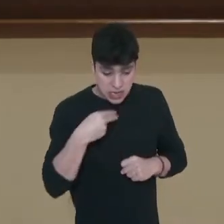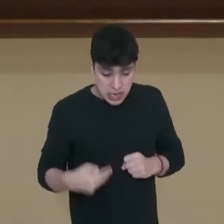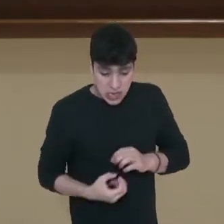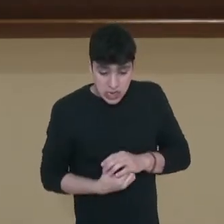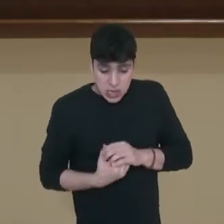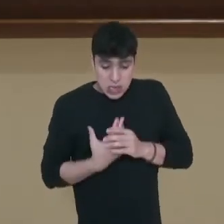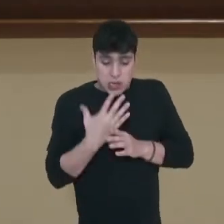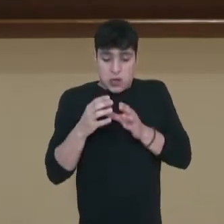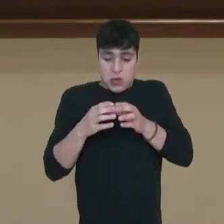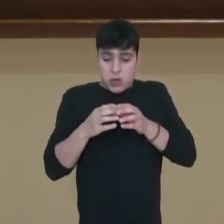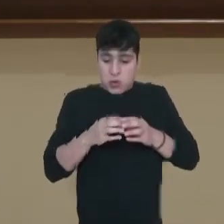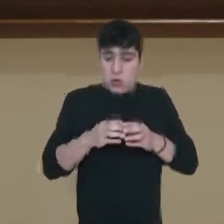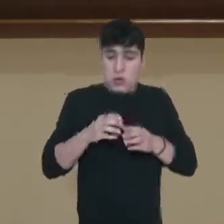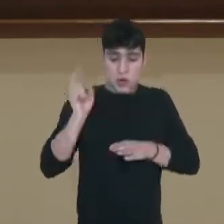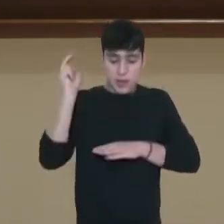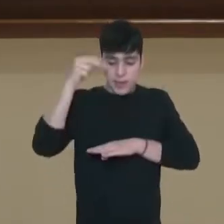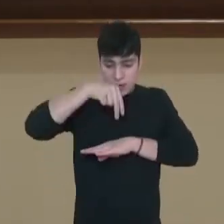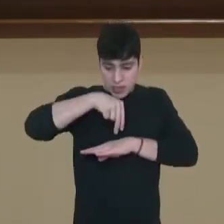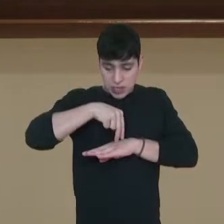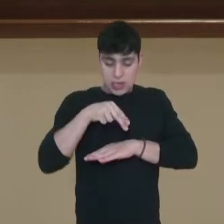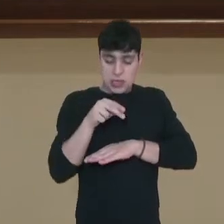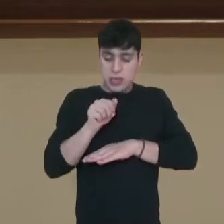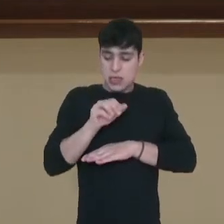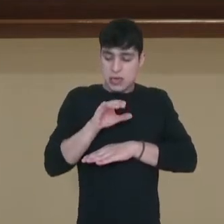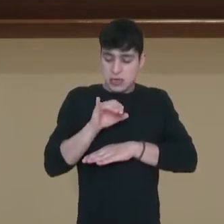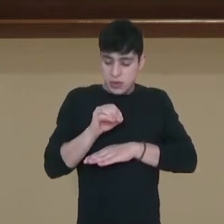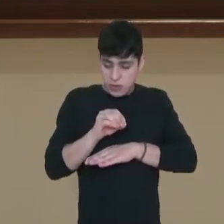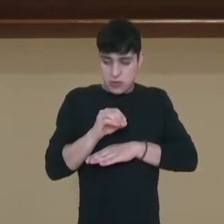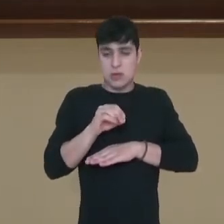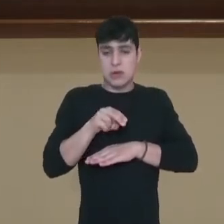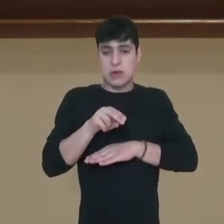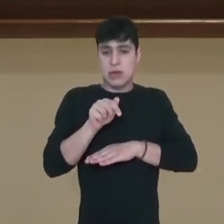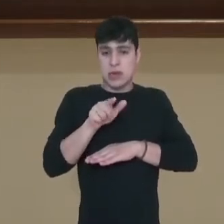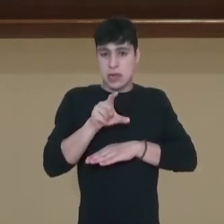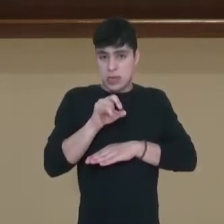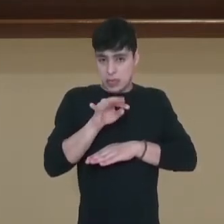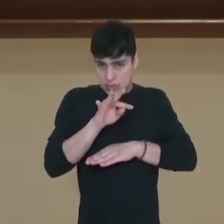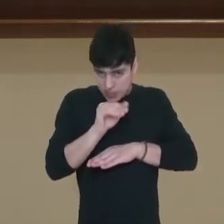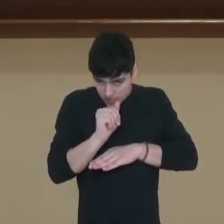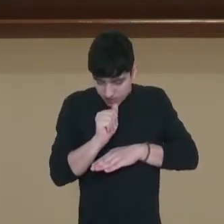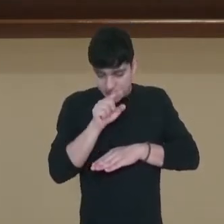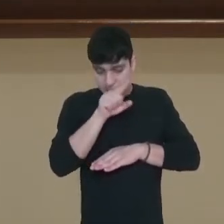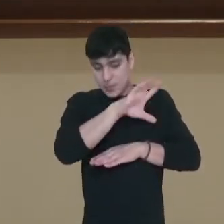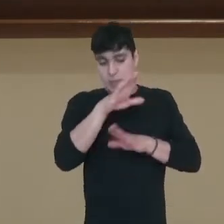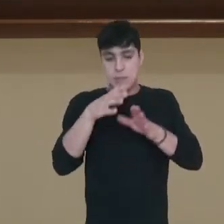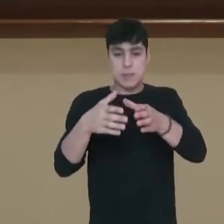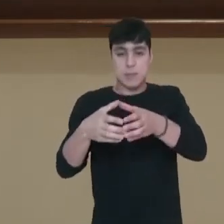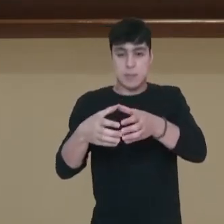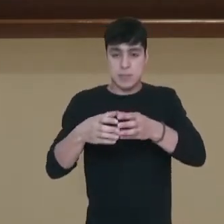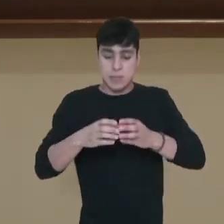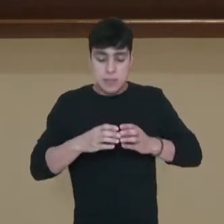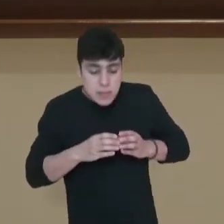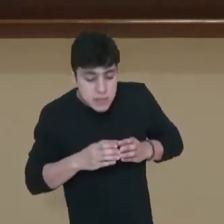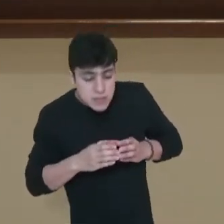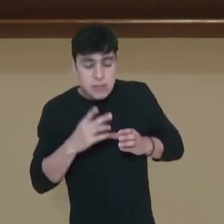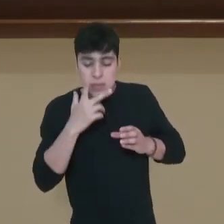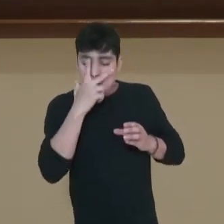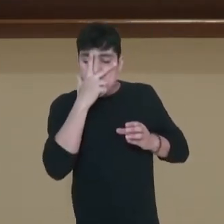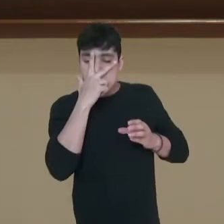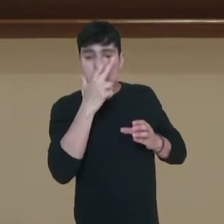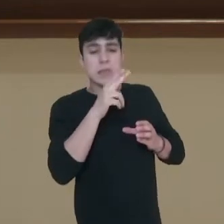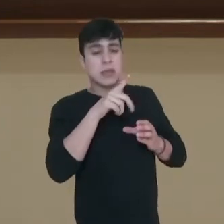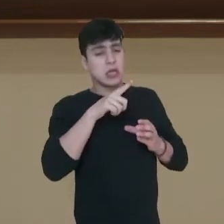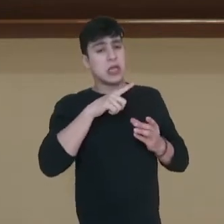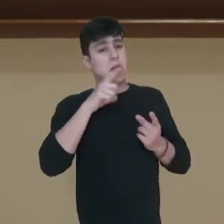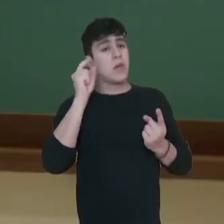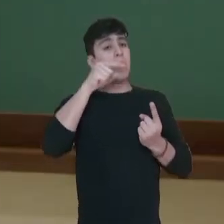nacionalista chamado de Kuomintang. Esse partido nacionalista, ele vai ter ali de certa maneira um ideal